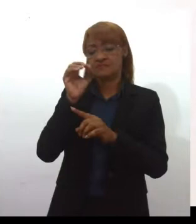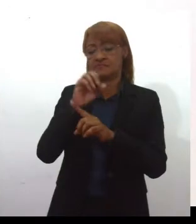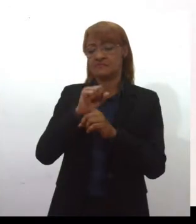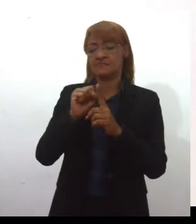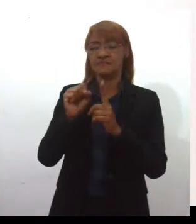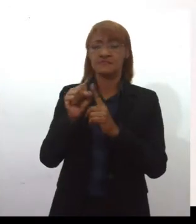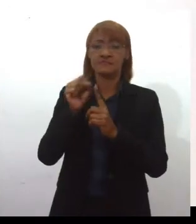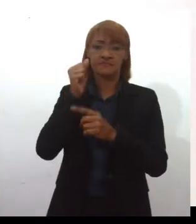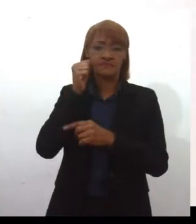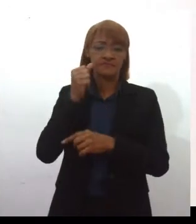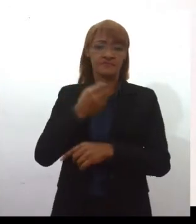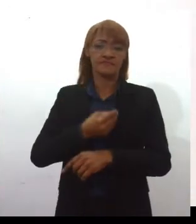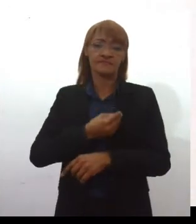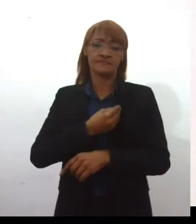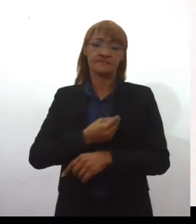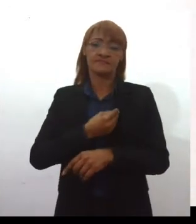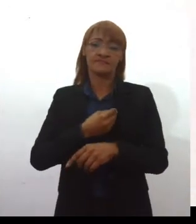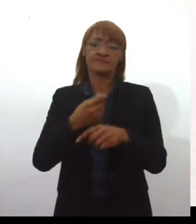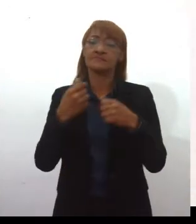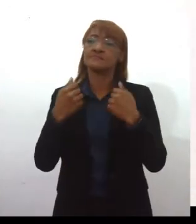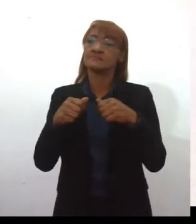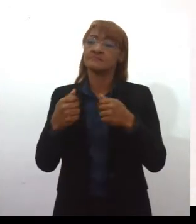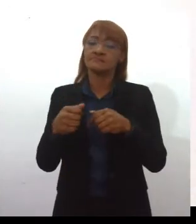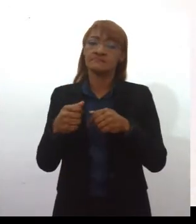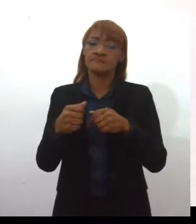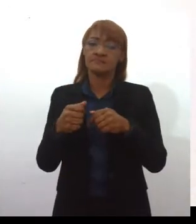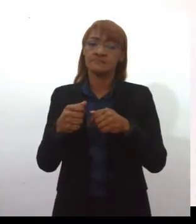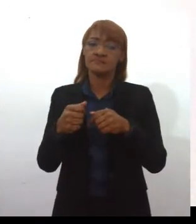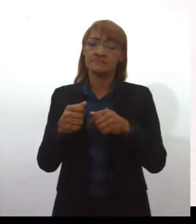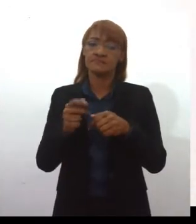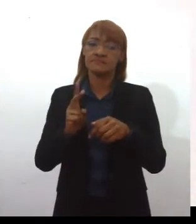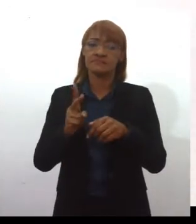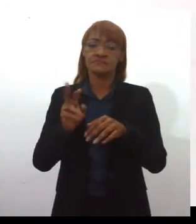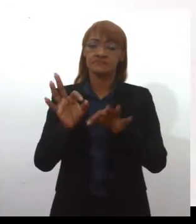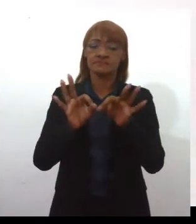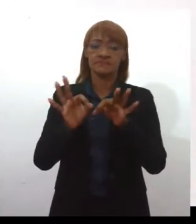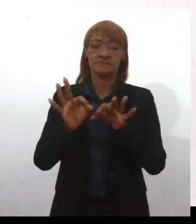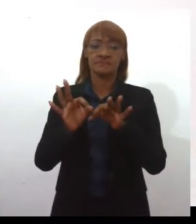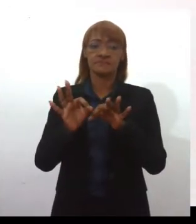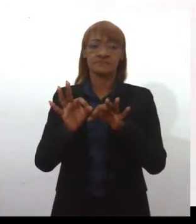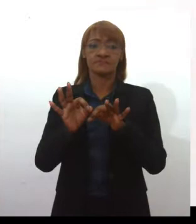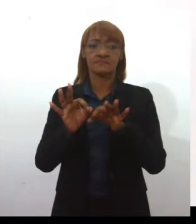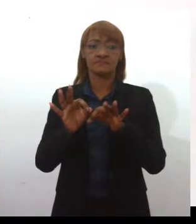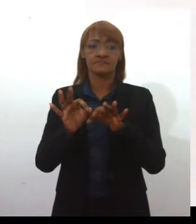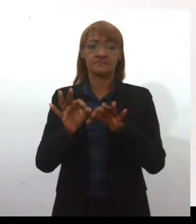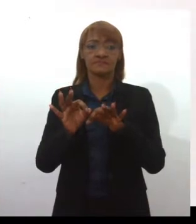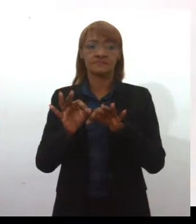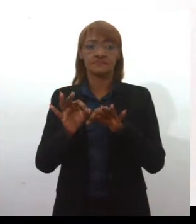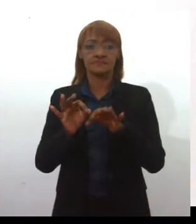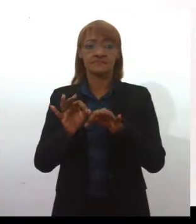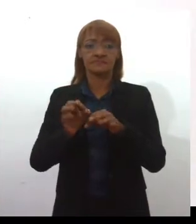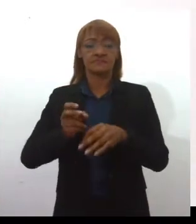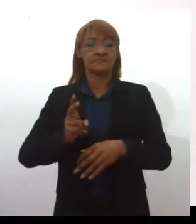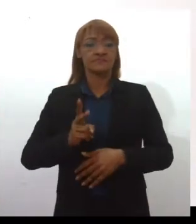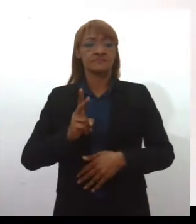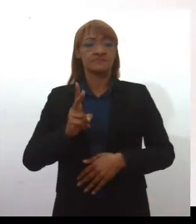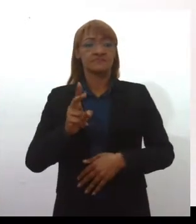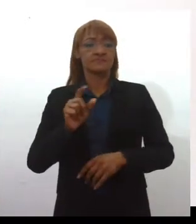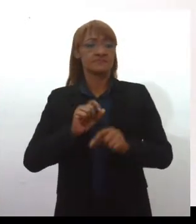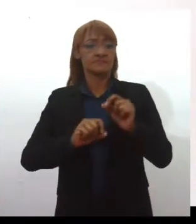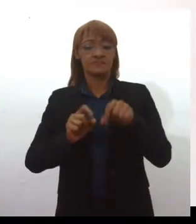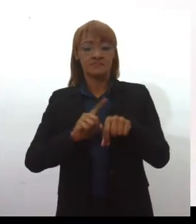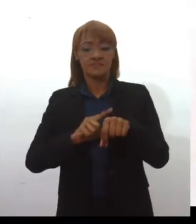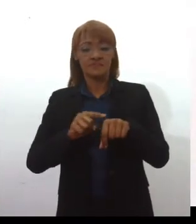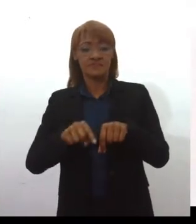mulheres precisa ser construída. Ela sempre se coloca na ideia de vir, não é? Não é naquele momento,